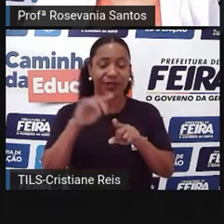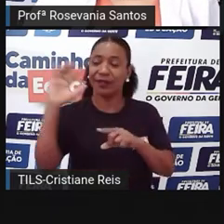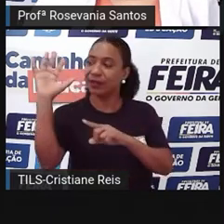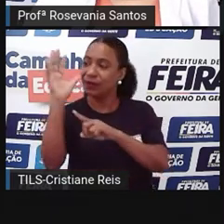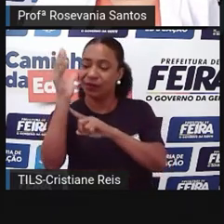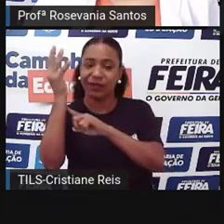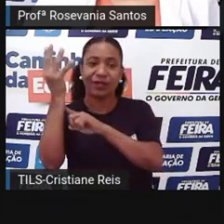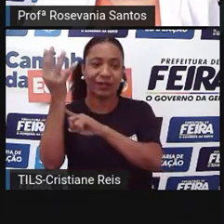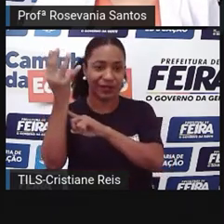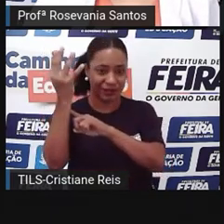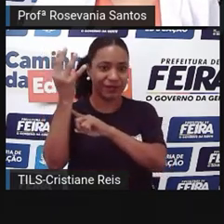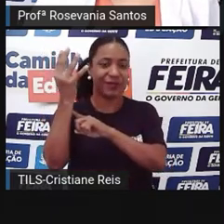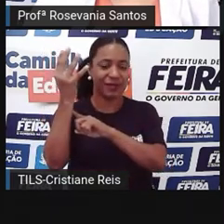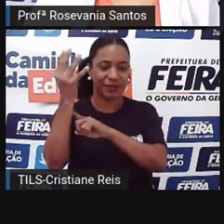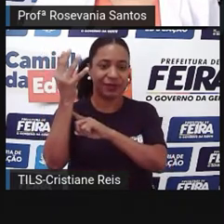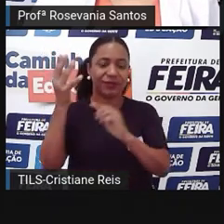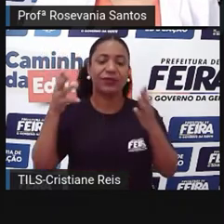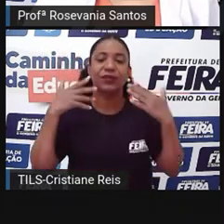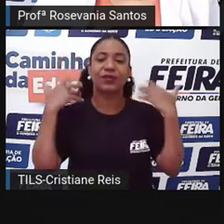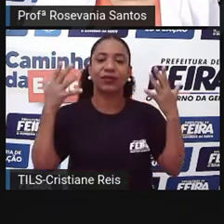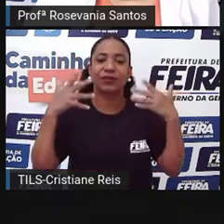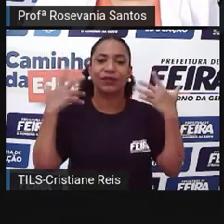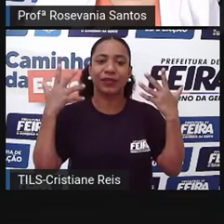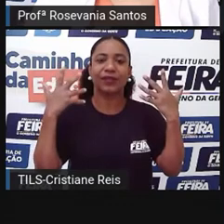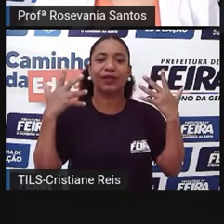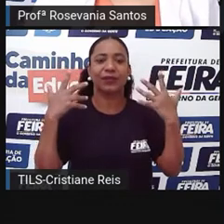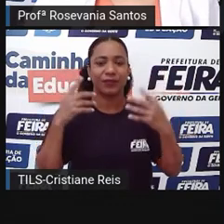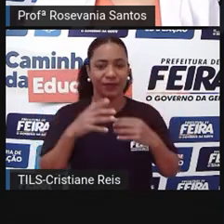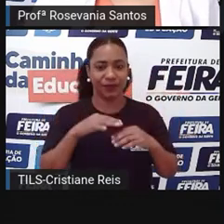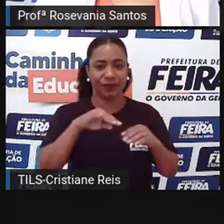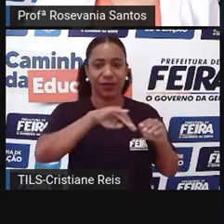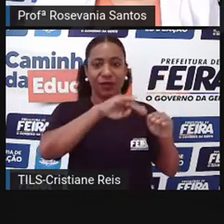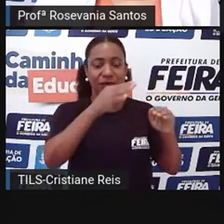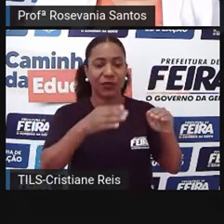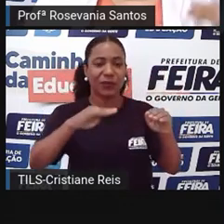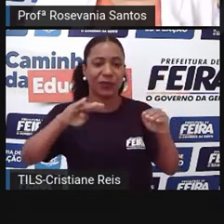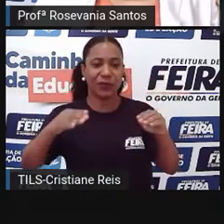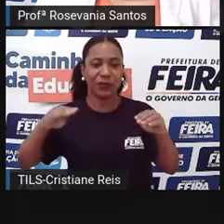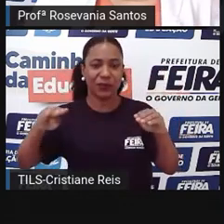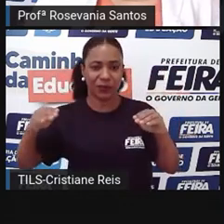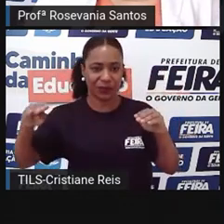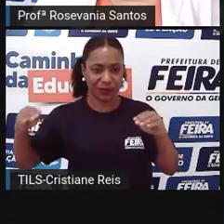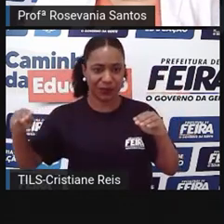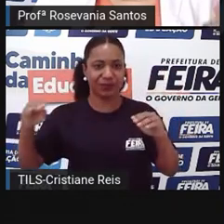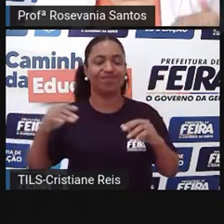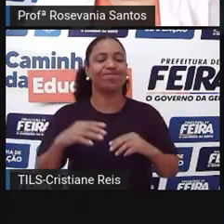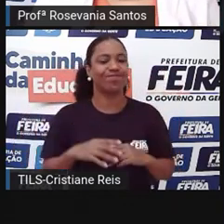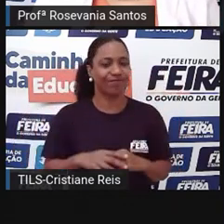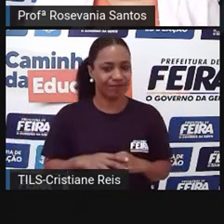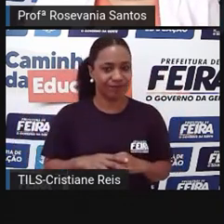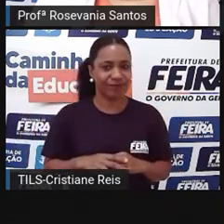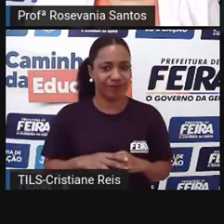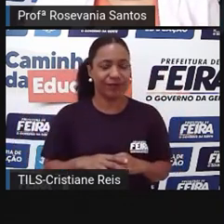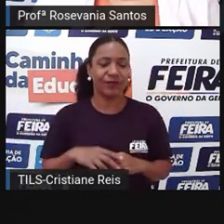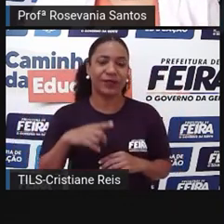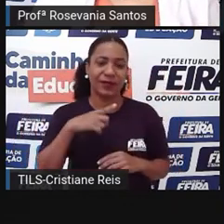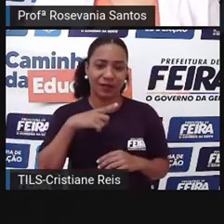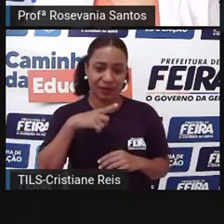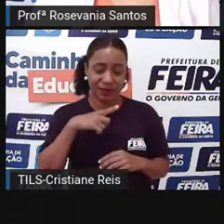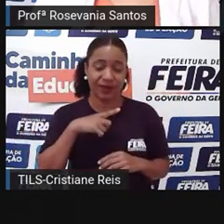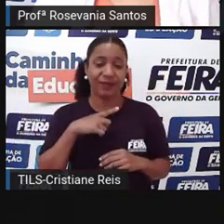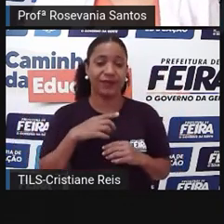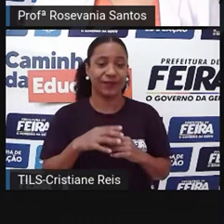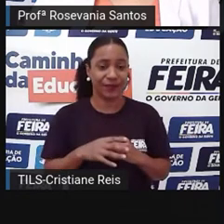-oeste da região, encontrado o cerrado, que é essa vegetação, embora de assim, de médio a pequeno porte,